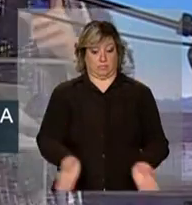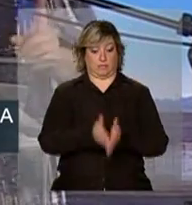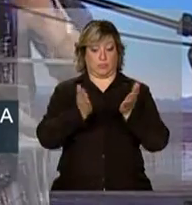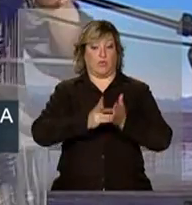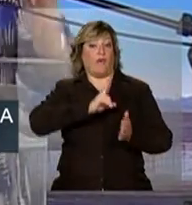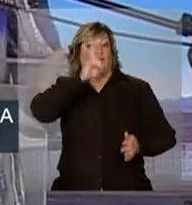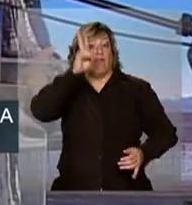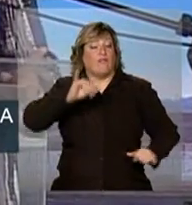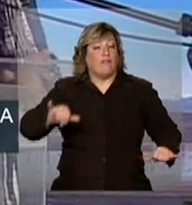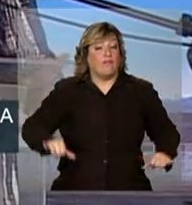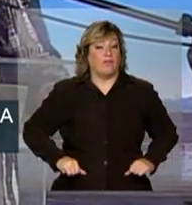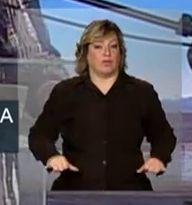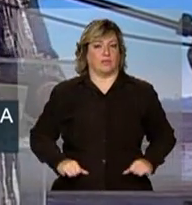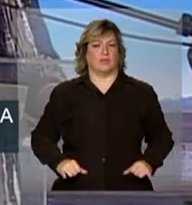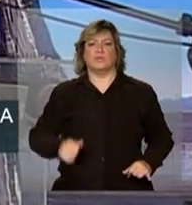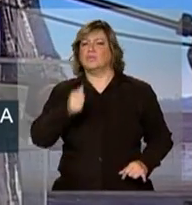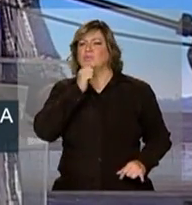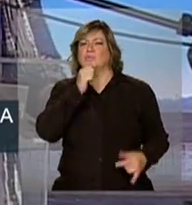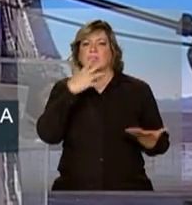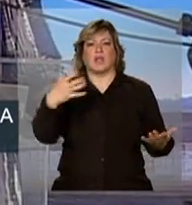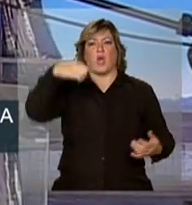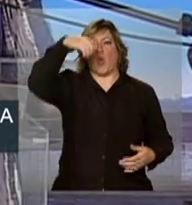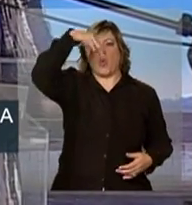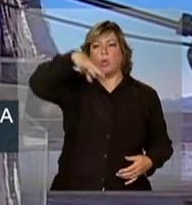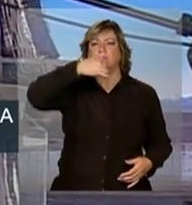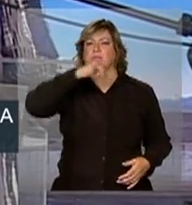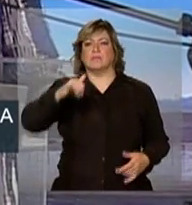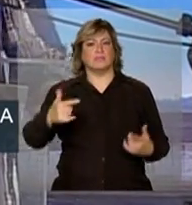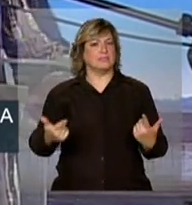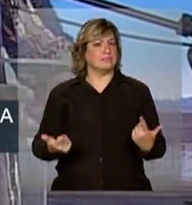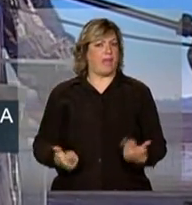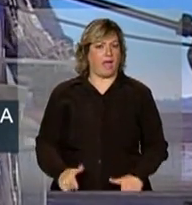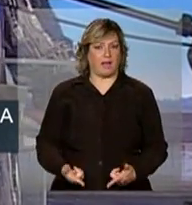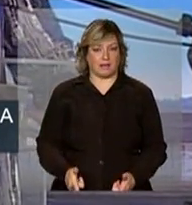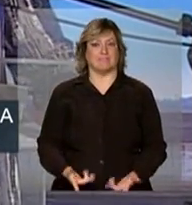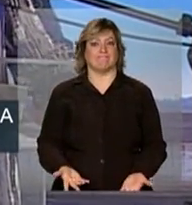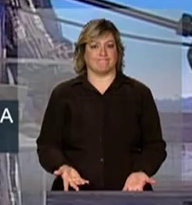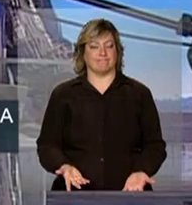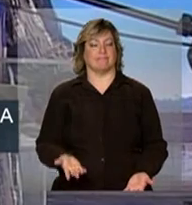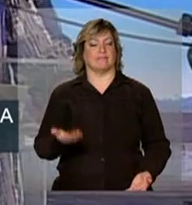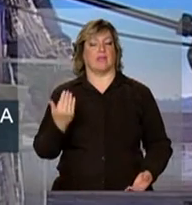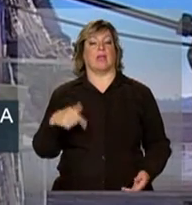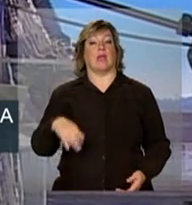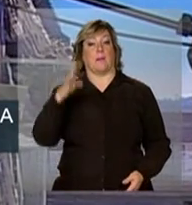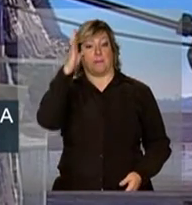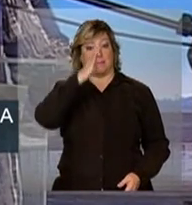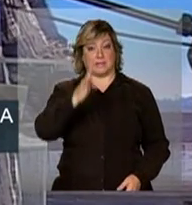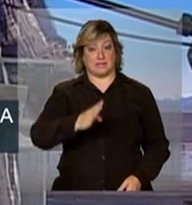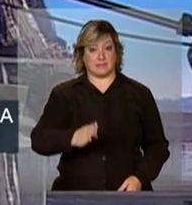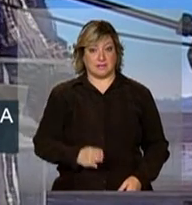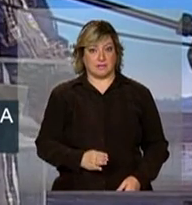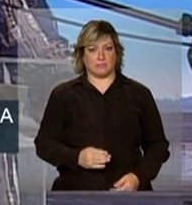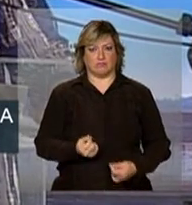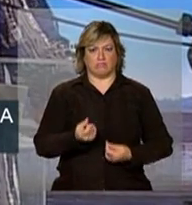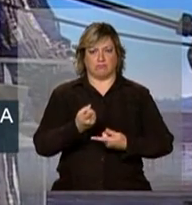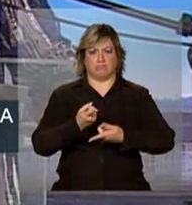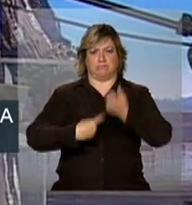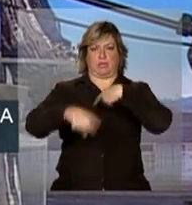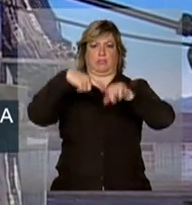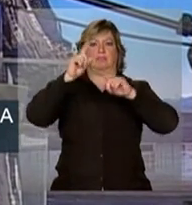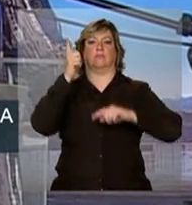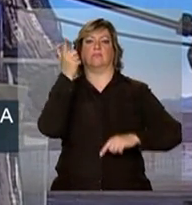não ter nem acesso à luz elétrica. Então, o Brasil deu um salto.